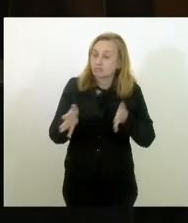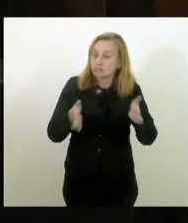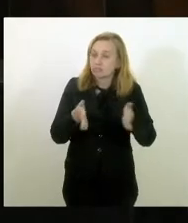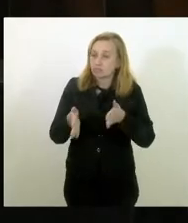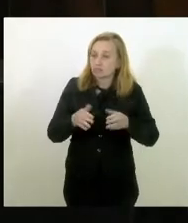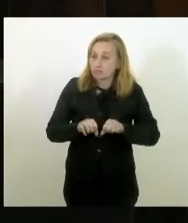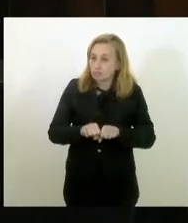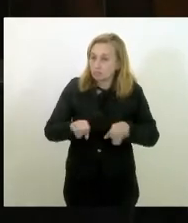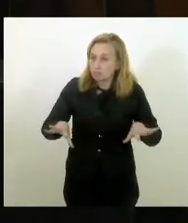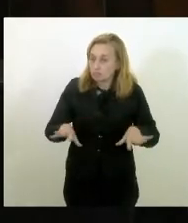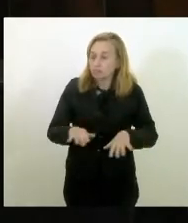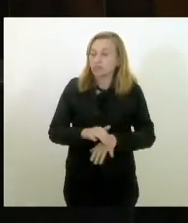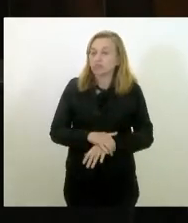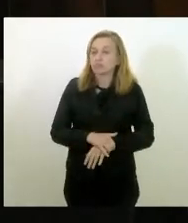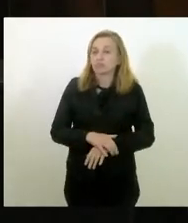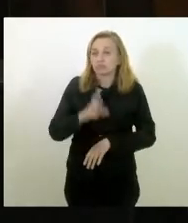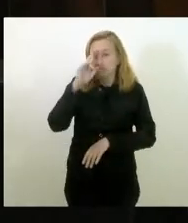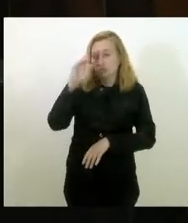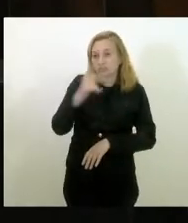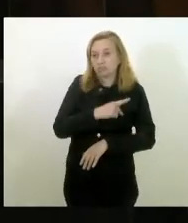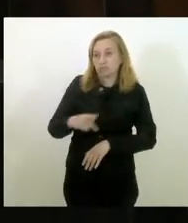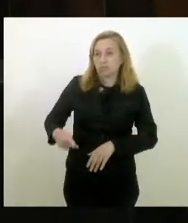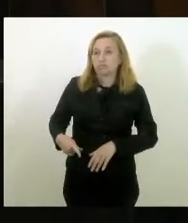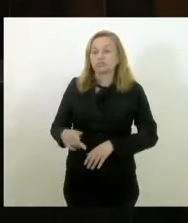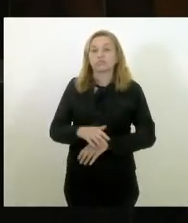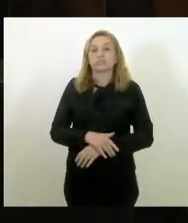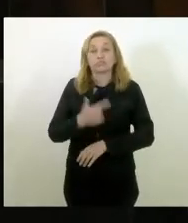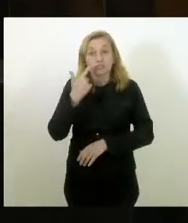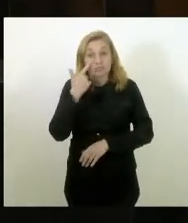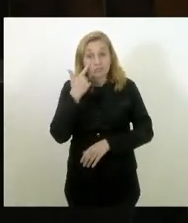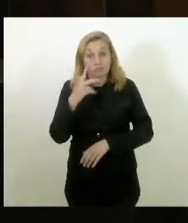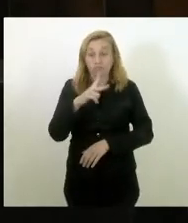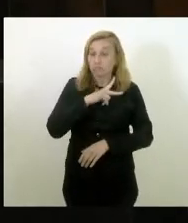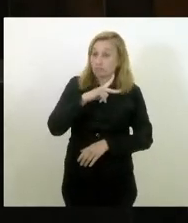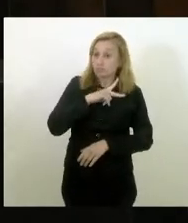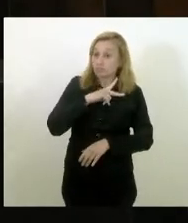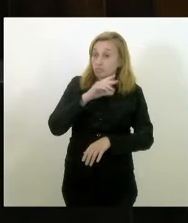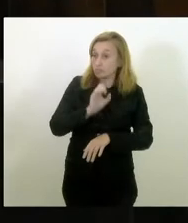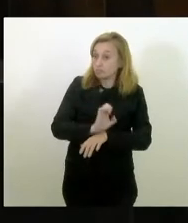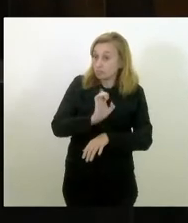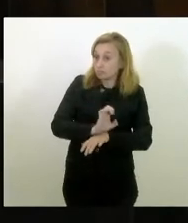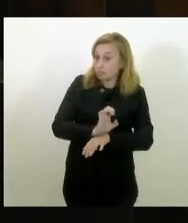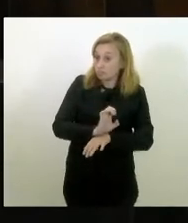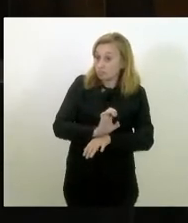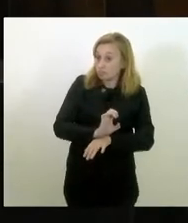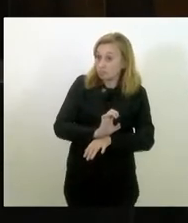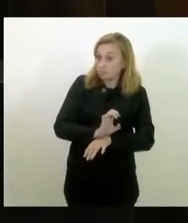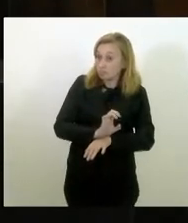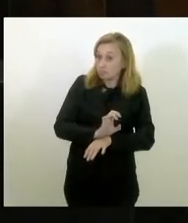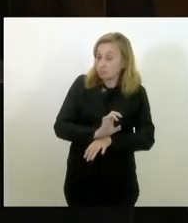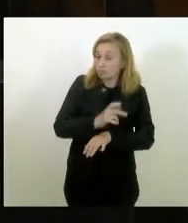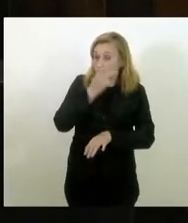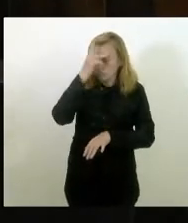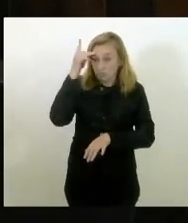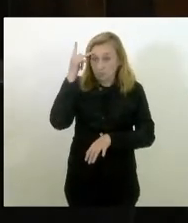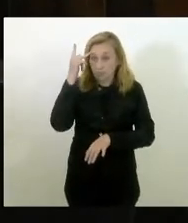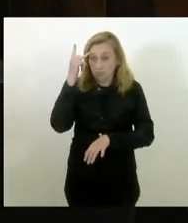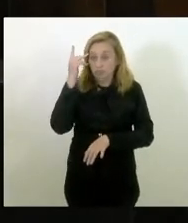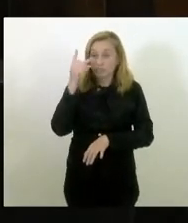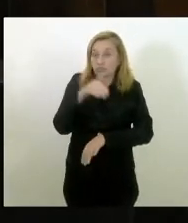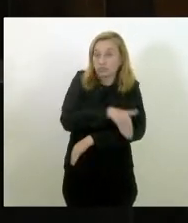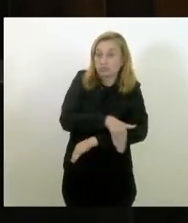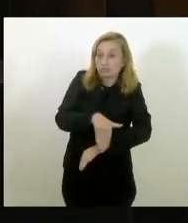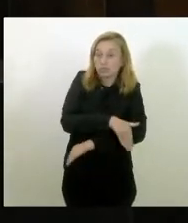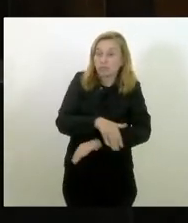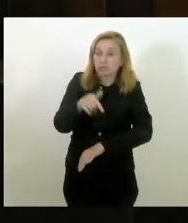Em tempo de pandemia, senhor presidente, a gente está vendo o próprio estado colocar as pessoas nas ruas. Aqui, no